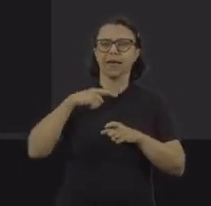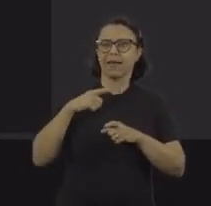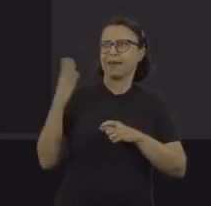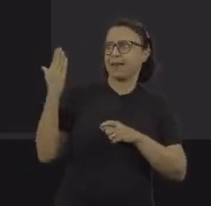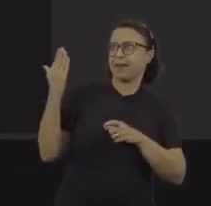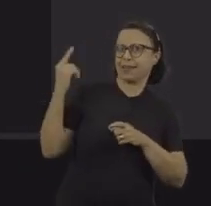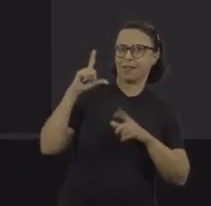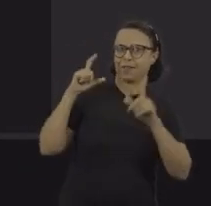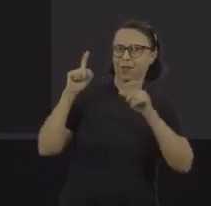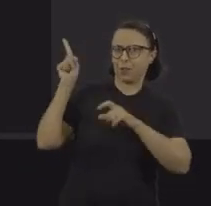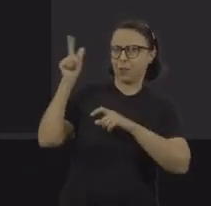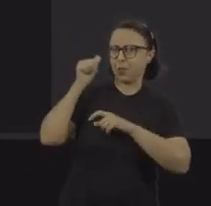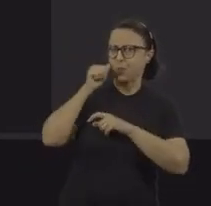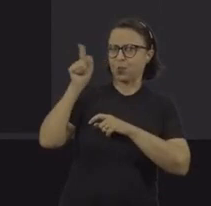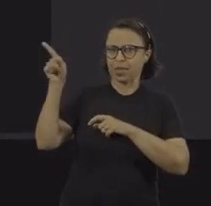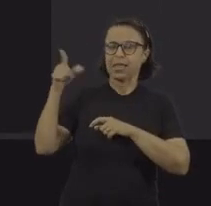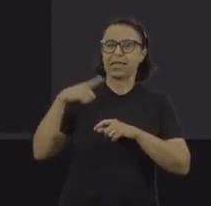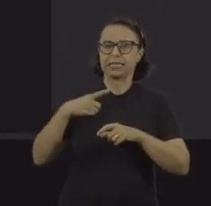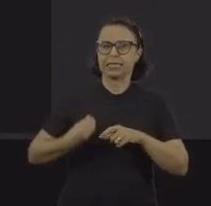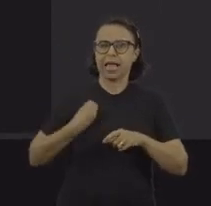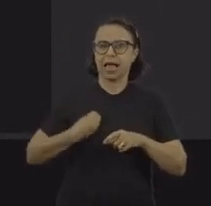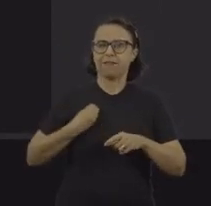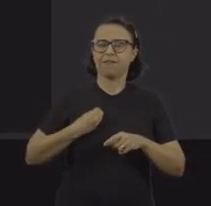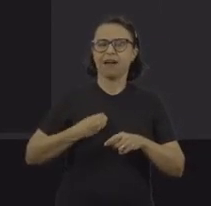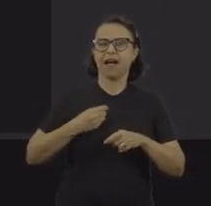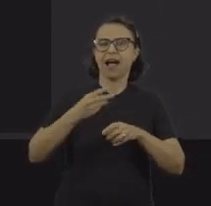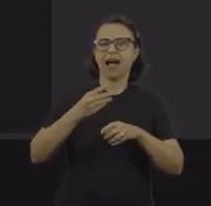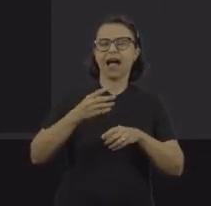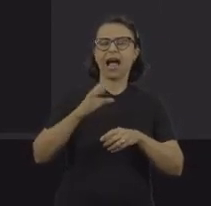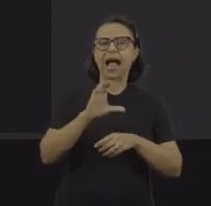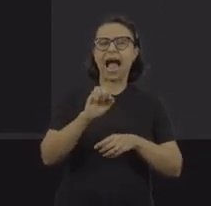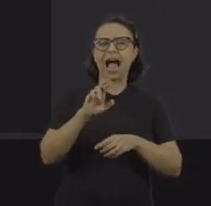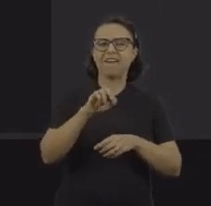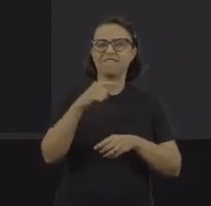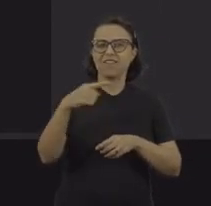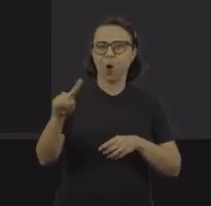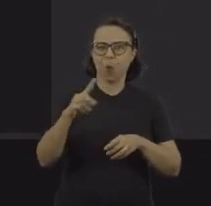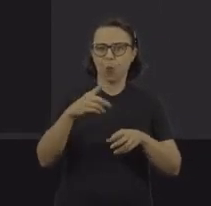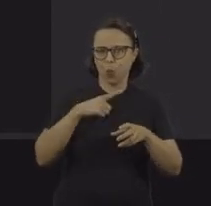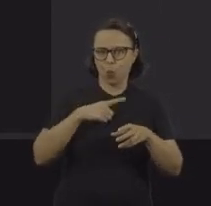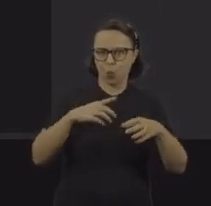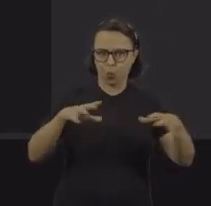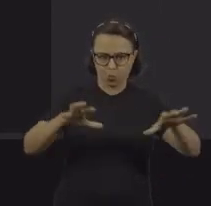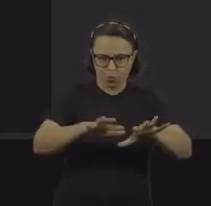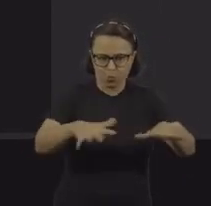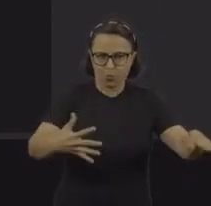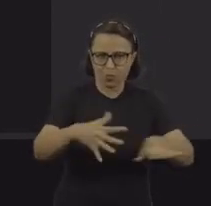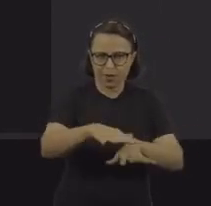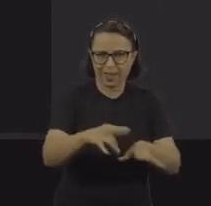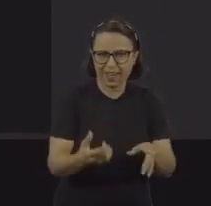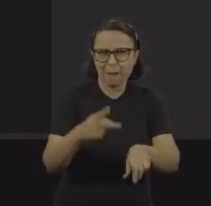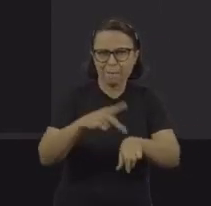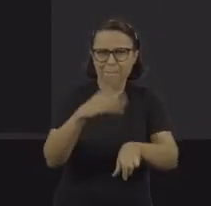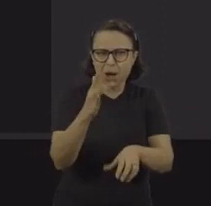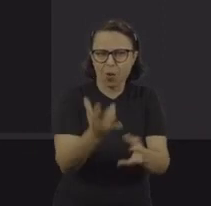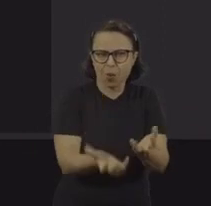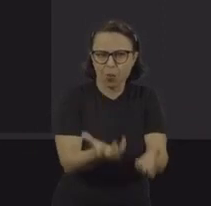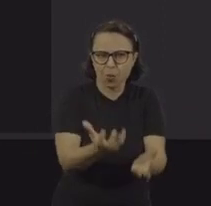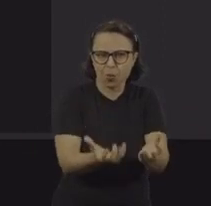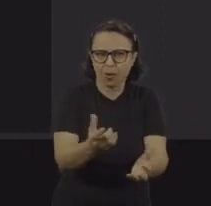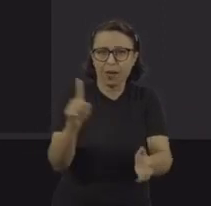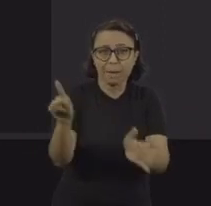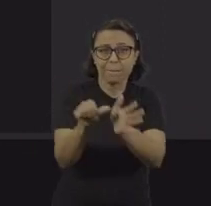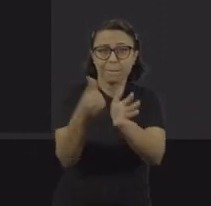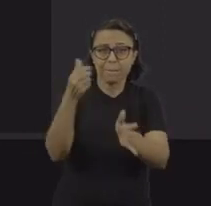ela estava numa carvoaria, na primeira fiscalização, achei muito emblemático trazer essa foto para vocês, ela estava na primeira